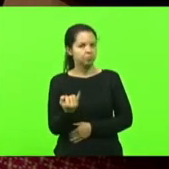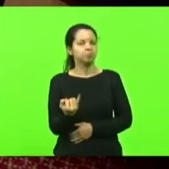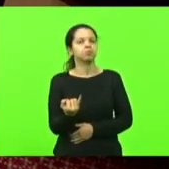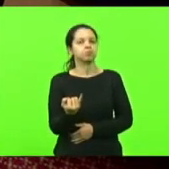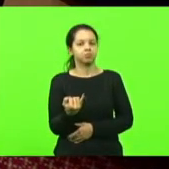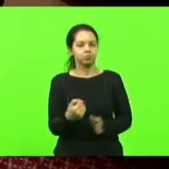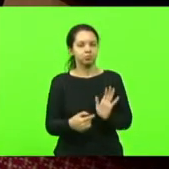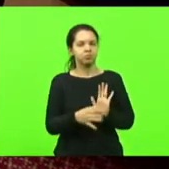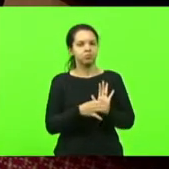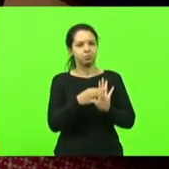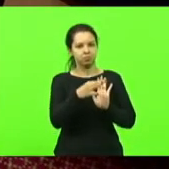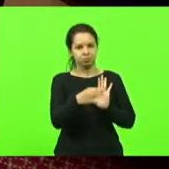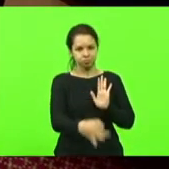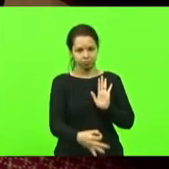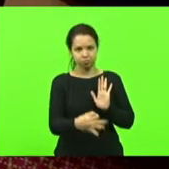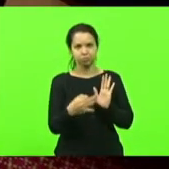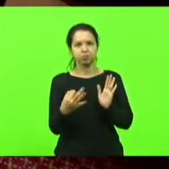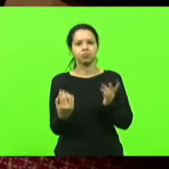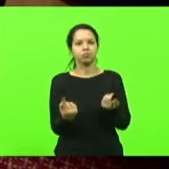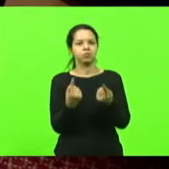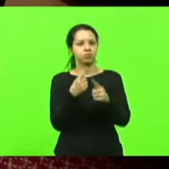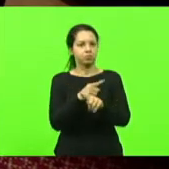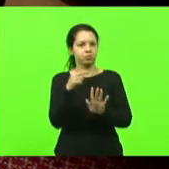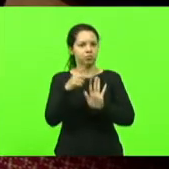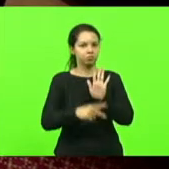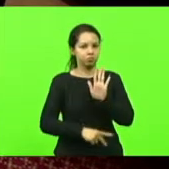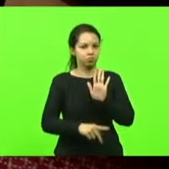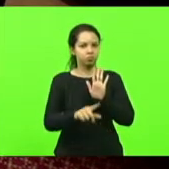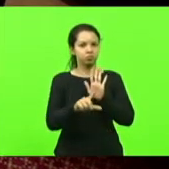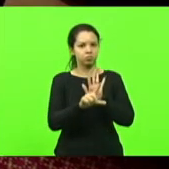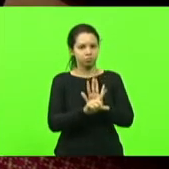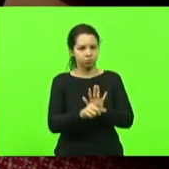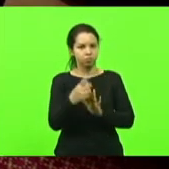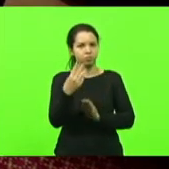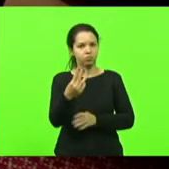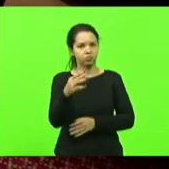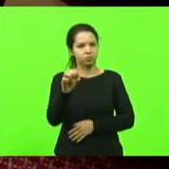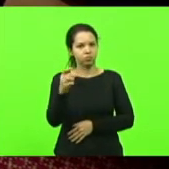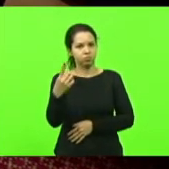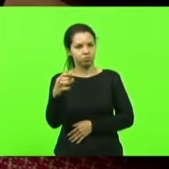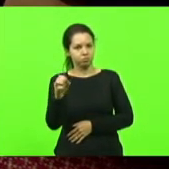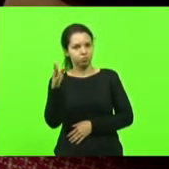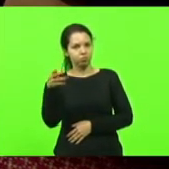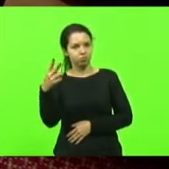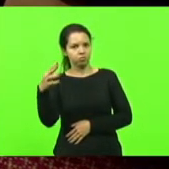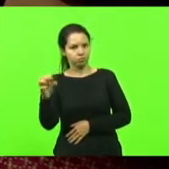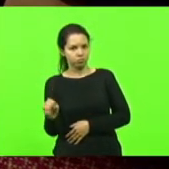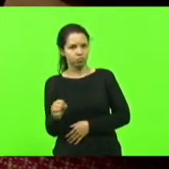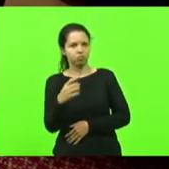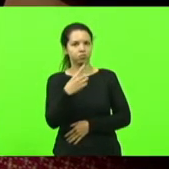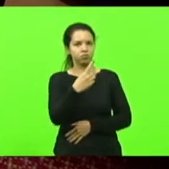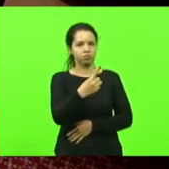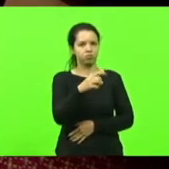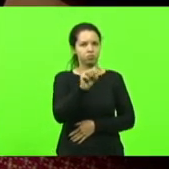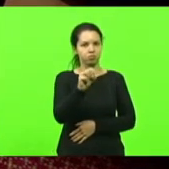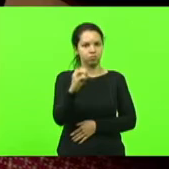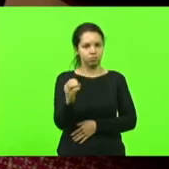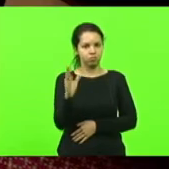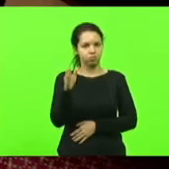o parecer contrário aos projetos de leis números 310-2020 e 180-2021.